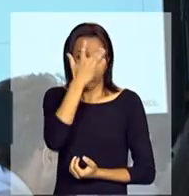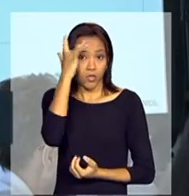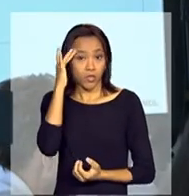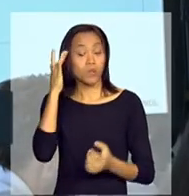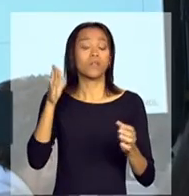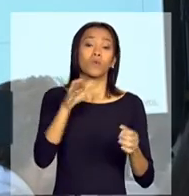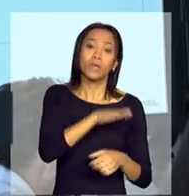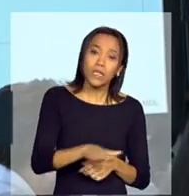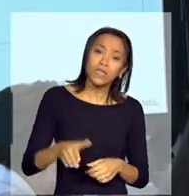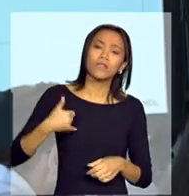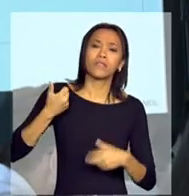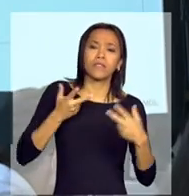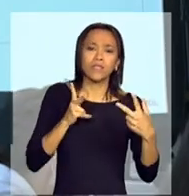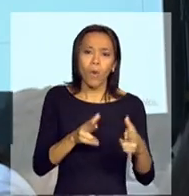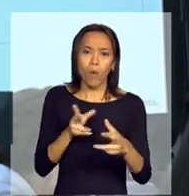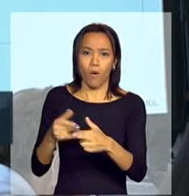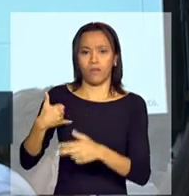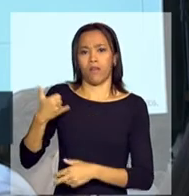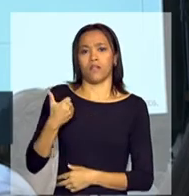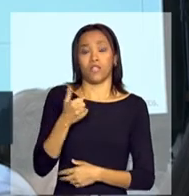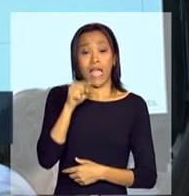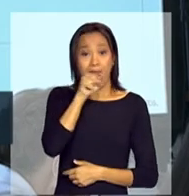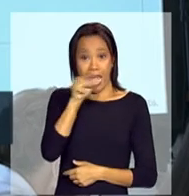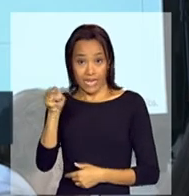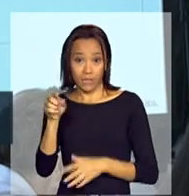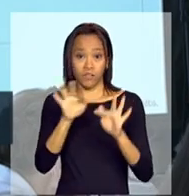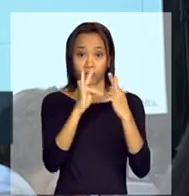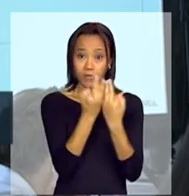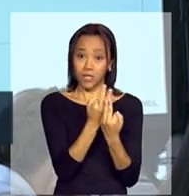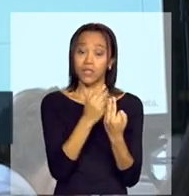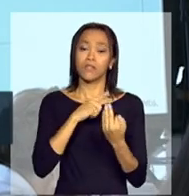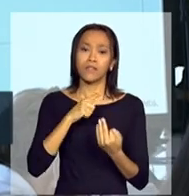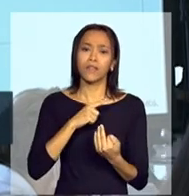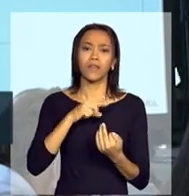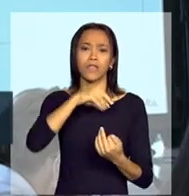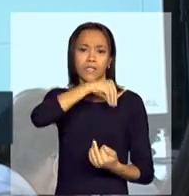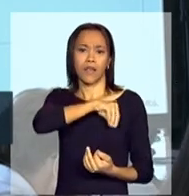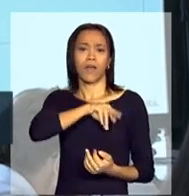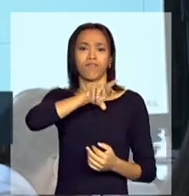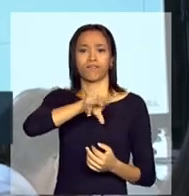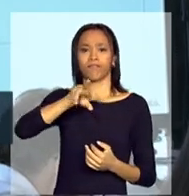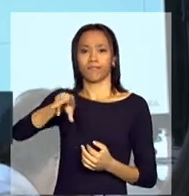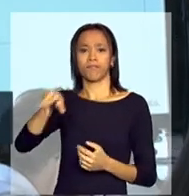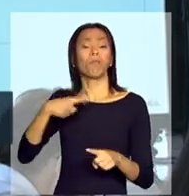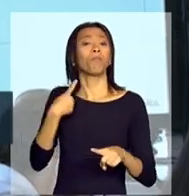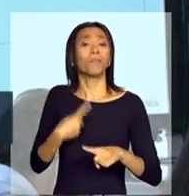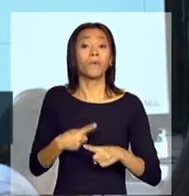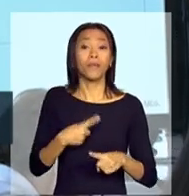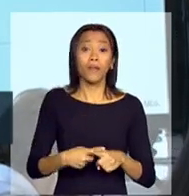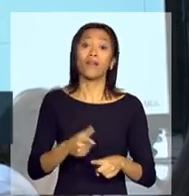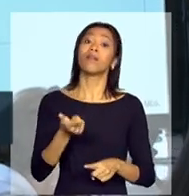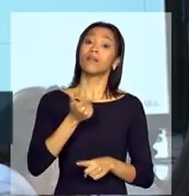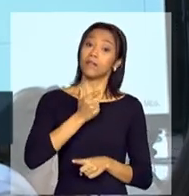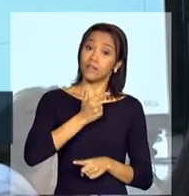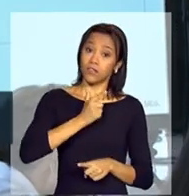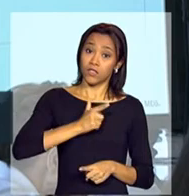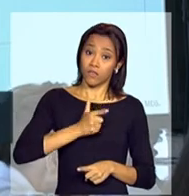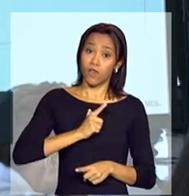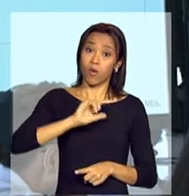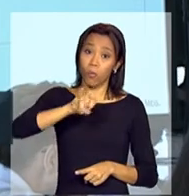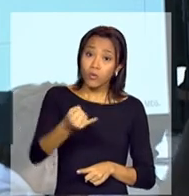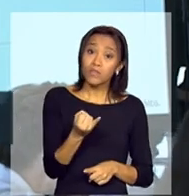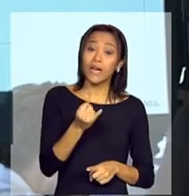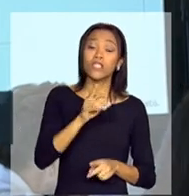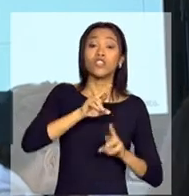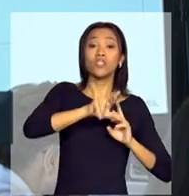com crianças com a mesma idade. Essas famílias têm renda per capita diferente. Por quê? Porque têm, tiveram oportunidades